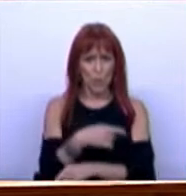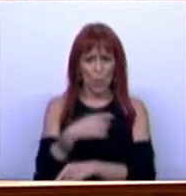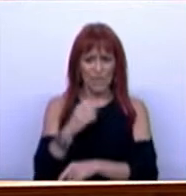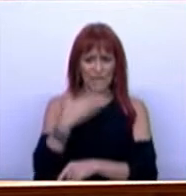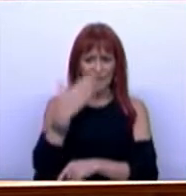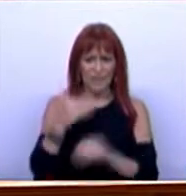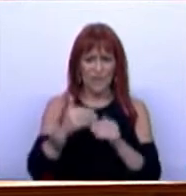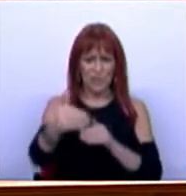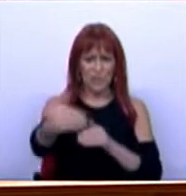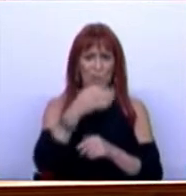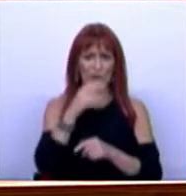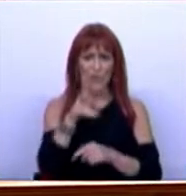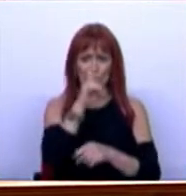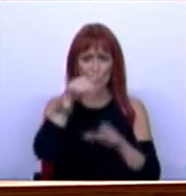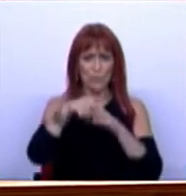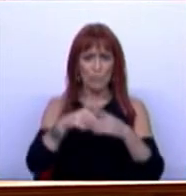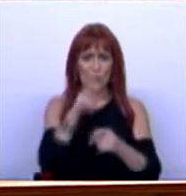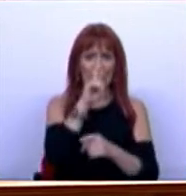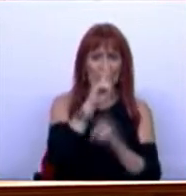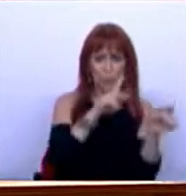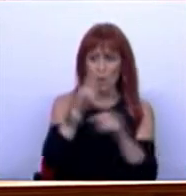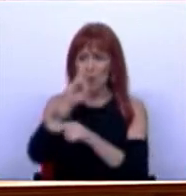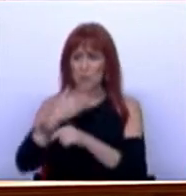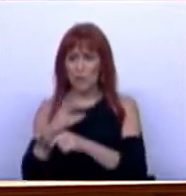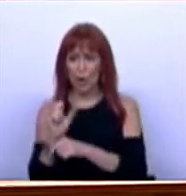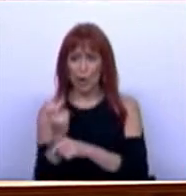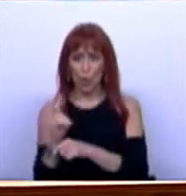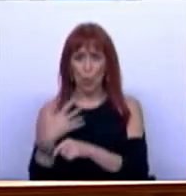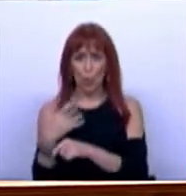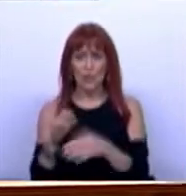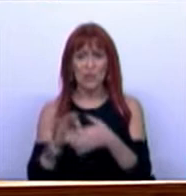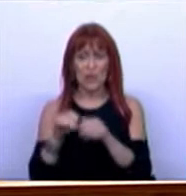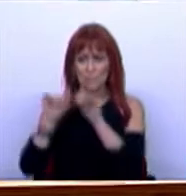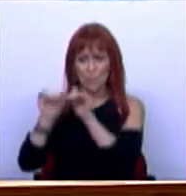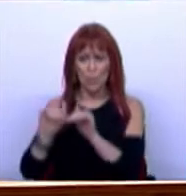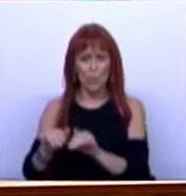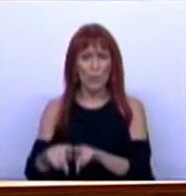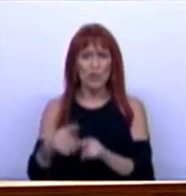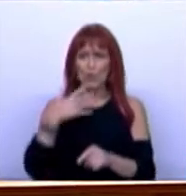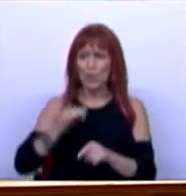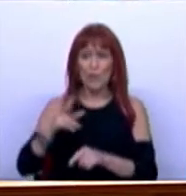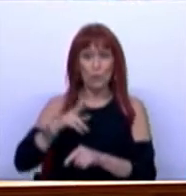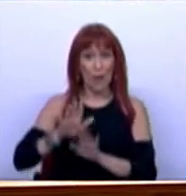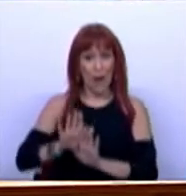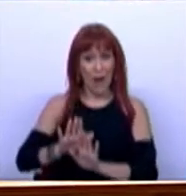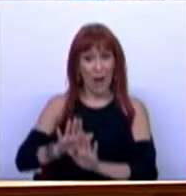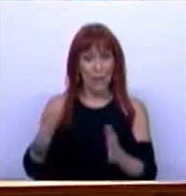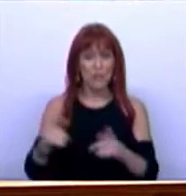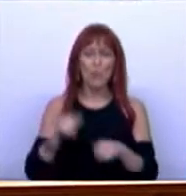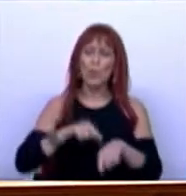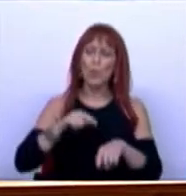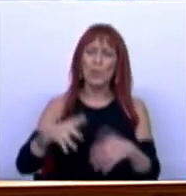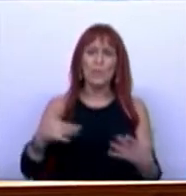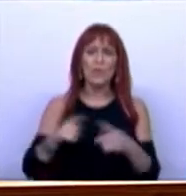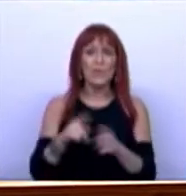dias, estou a falar de combustíveis de gasolina, gás óleo e crudo, eles estão parqueados quase na totalidade em Portugal, no momento